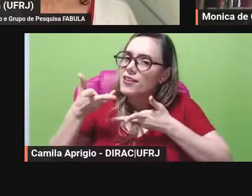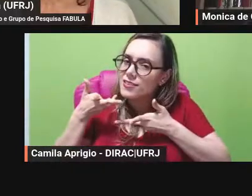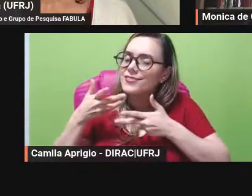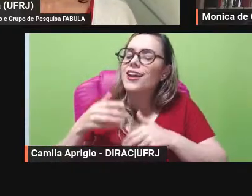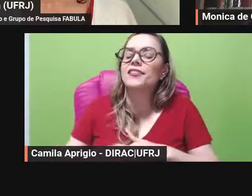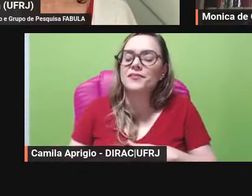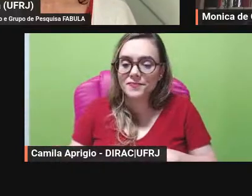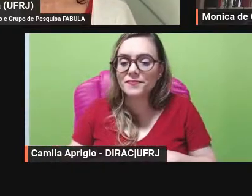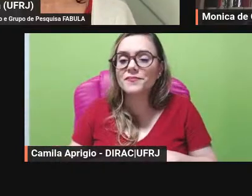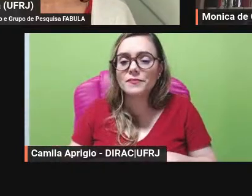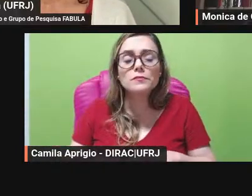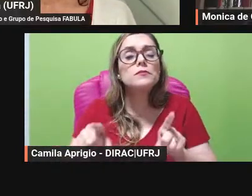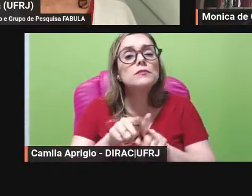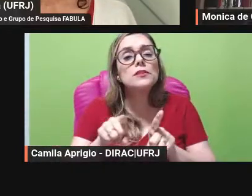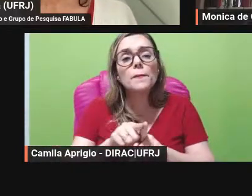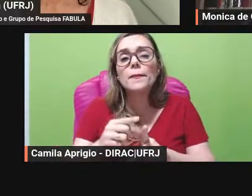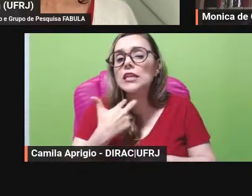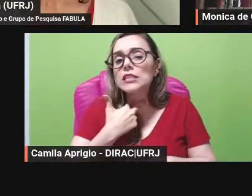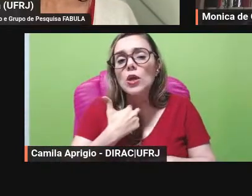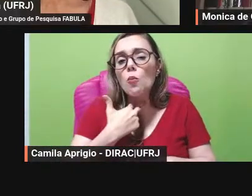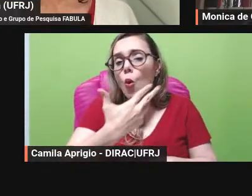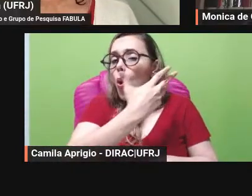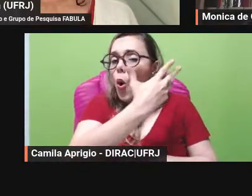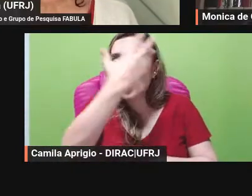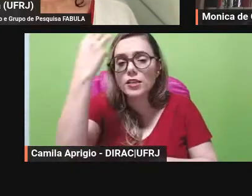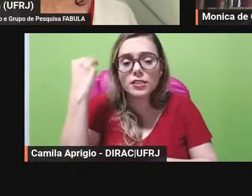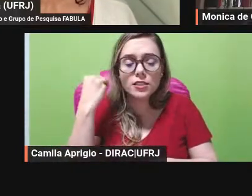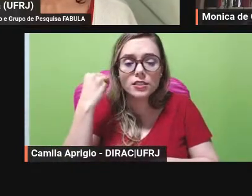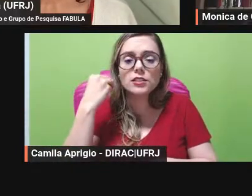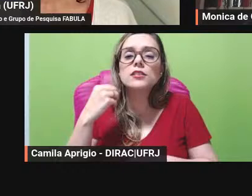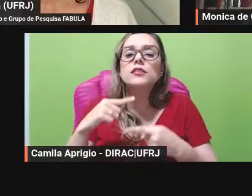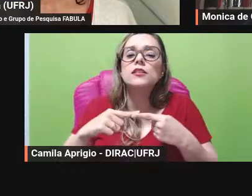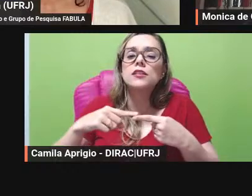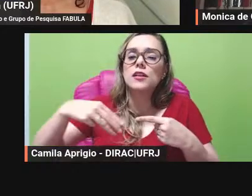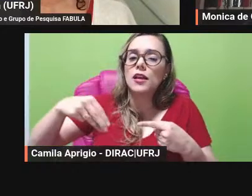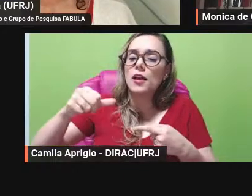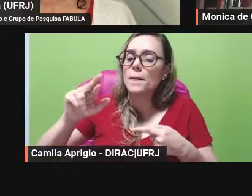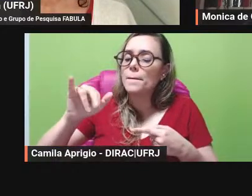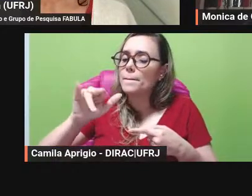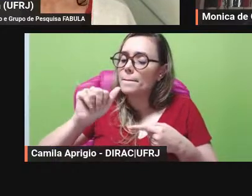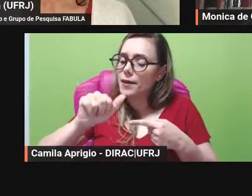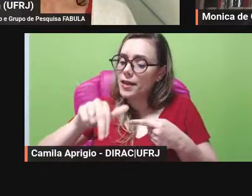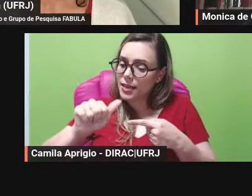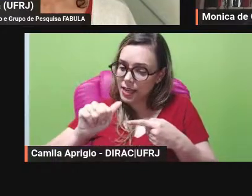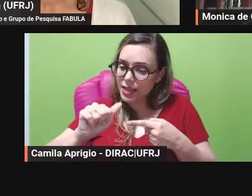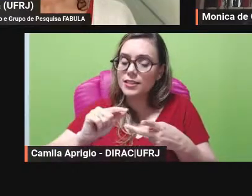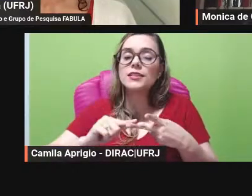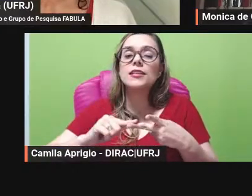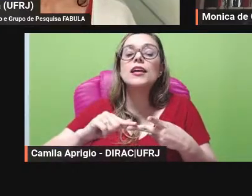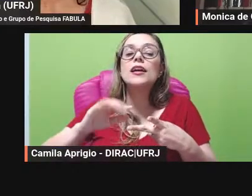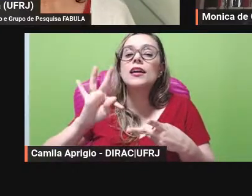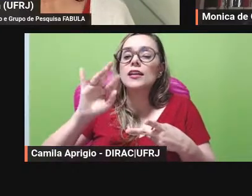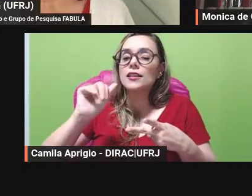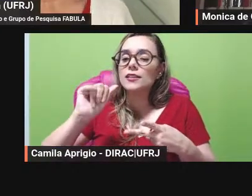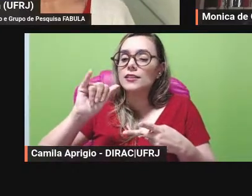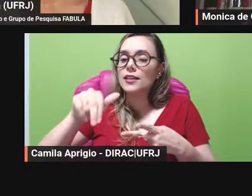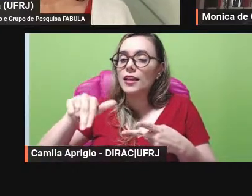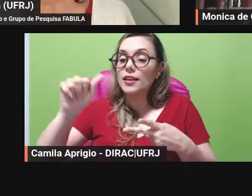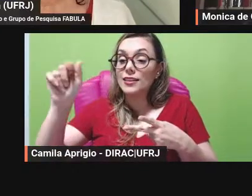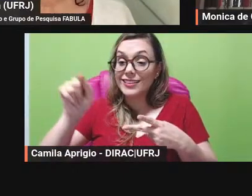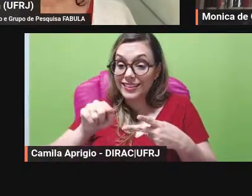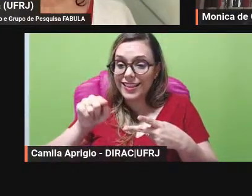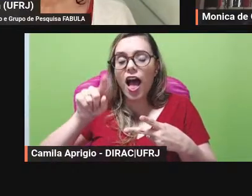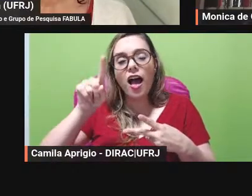pode deixar de agradecer profundamente a Mariana Jabor e Tainá Aquino licenciandas do curso de